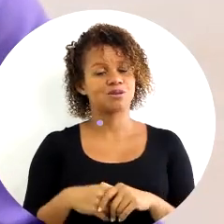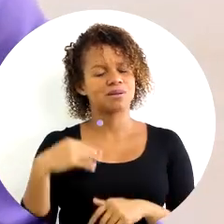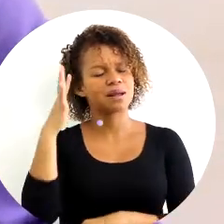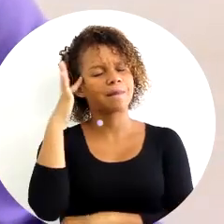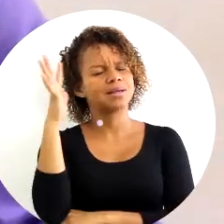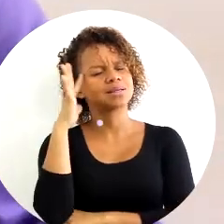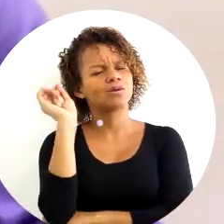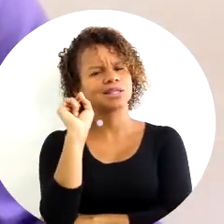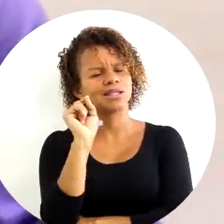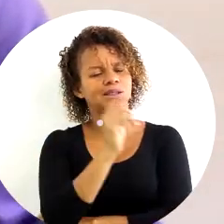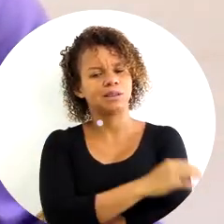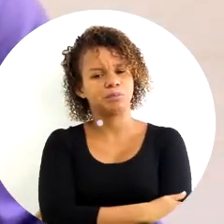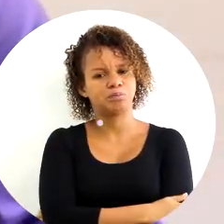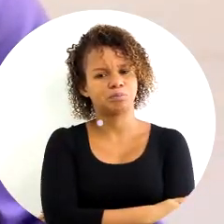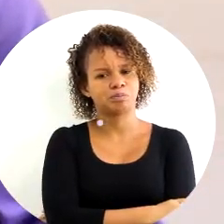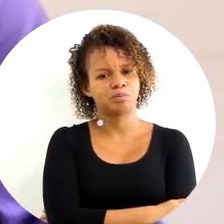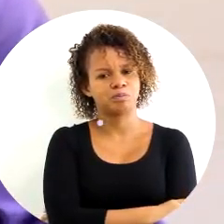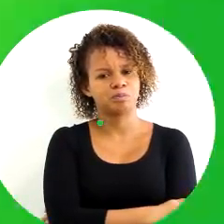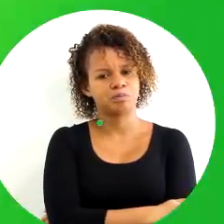precisa pensar no seguinte.